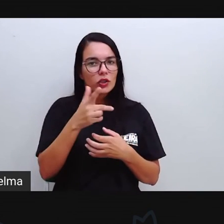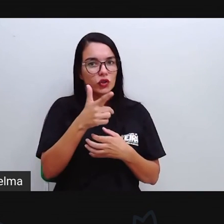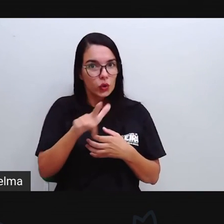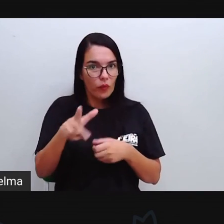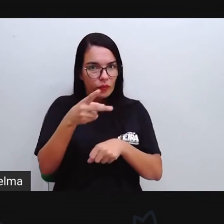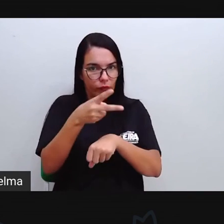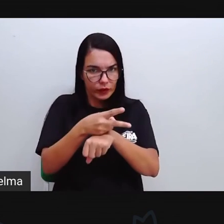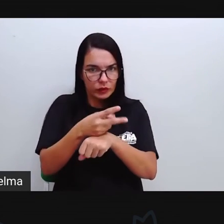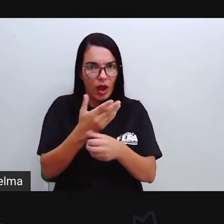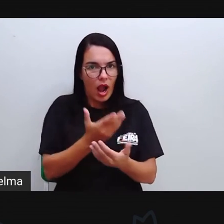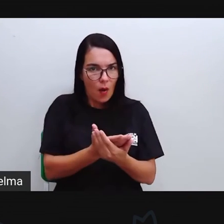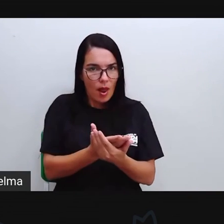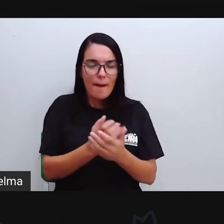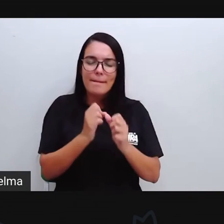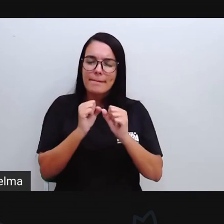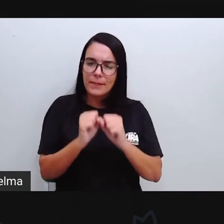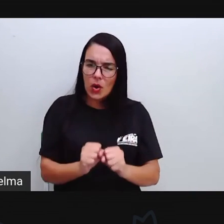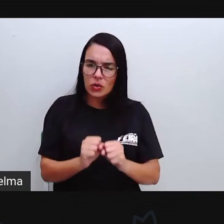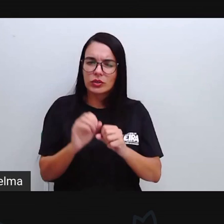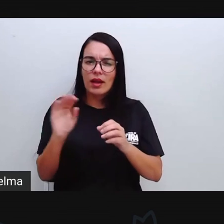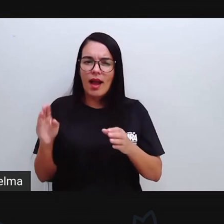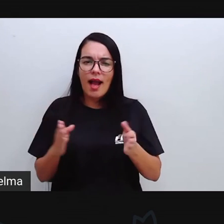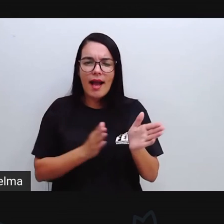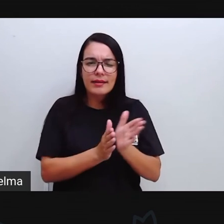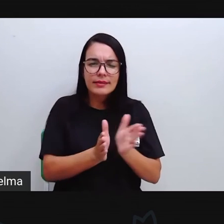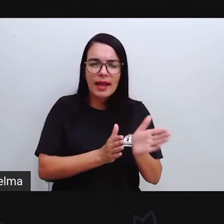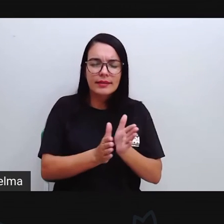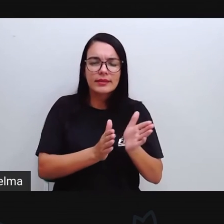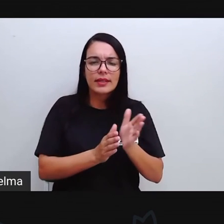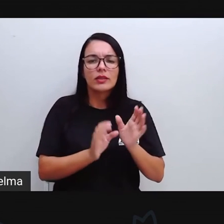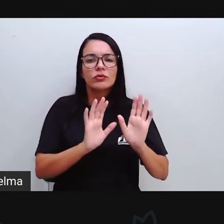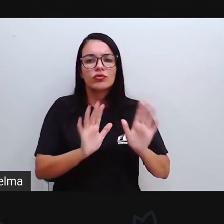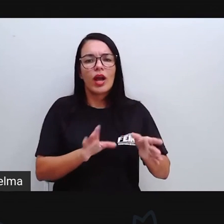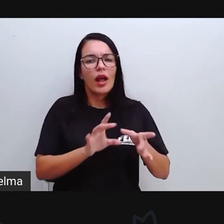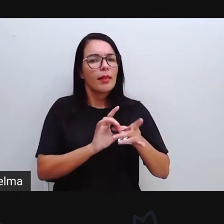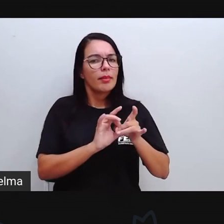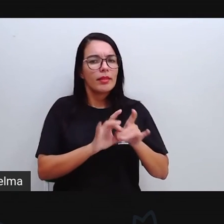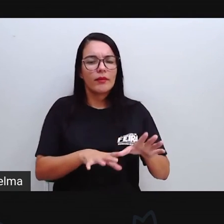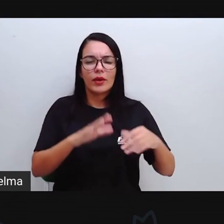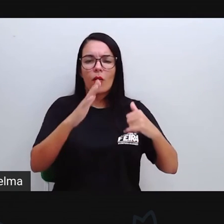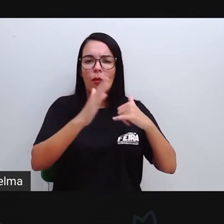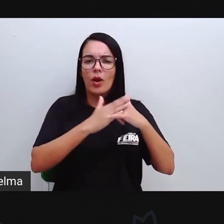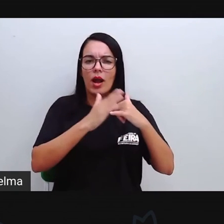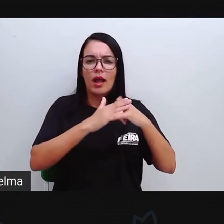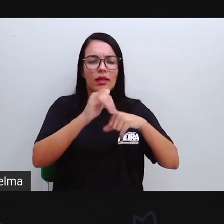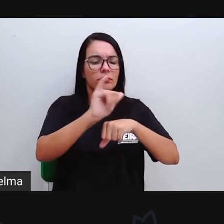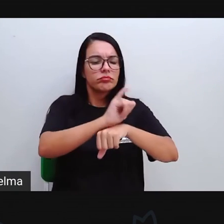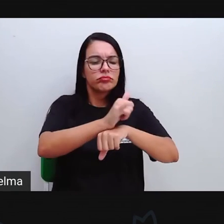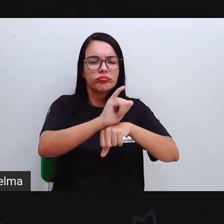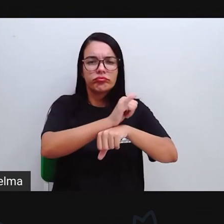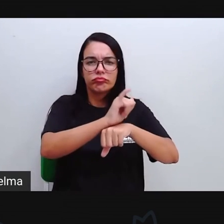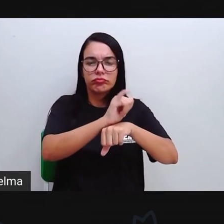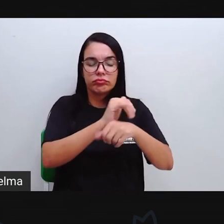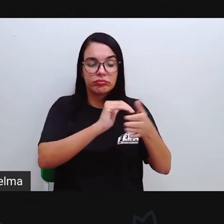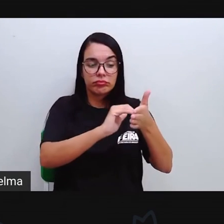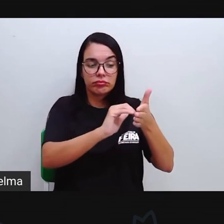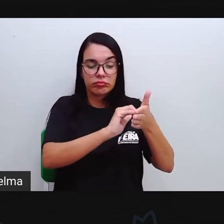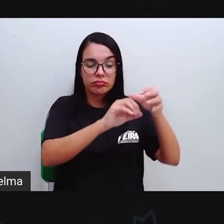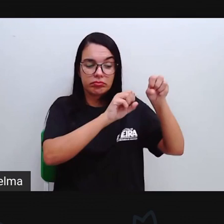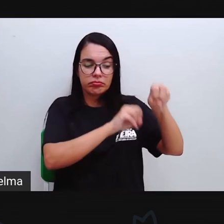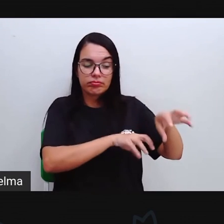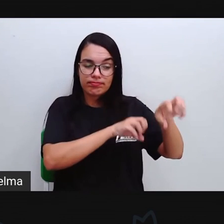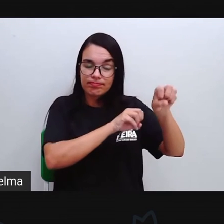esse vídeo Novamente Vocês podem estar fazendo isso Esse vídeo Ele está disponível Lá no nosso canal Da Seduc de Feira de Santana No